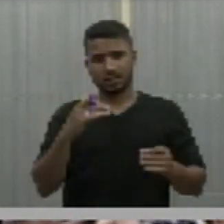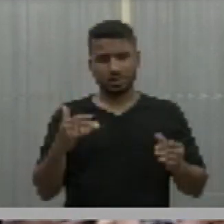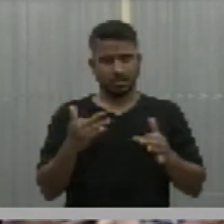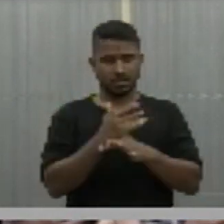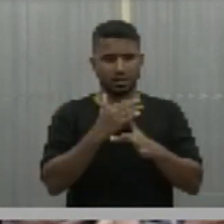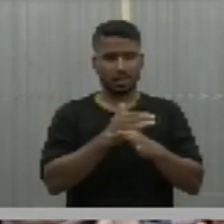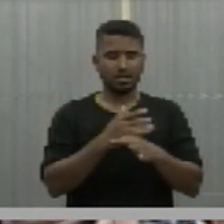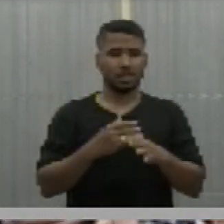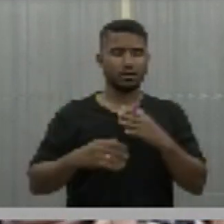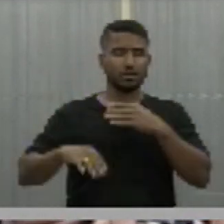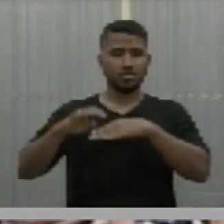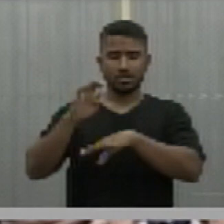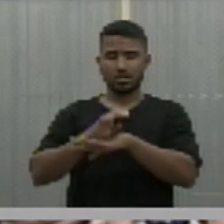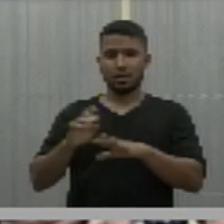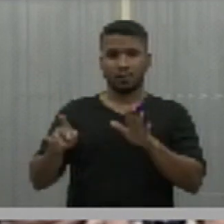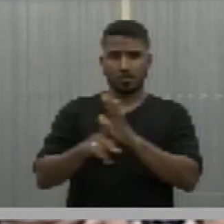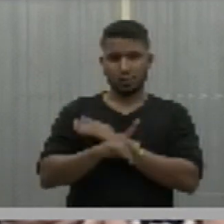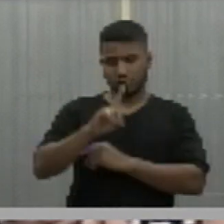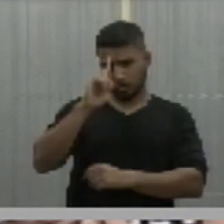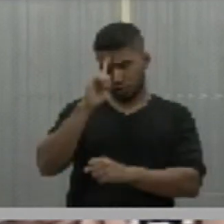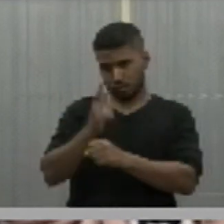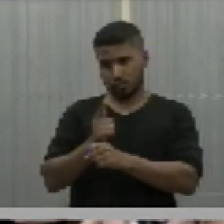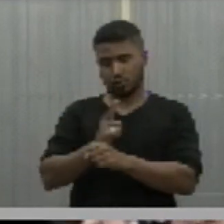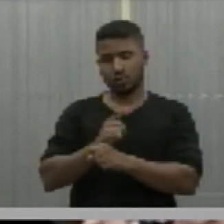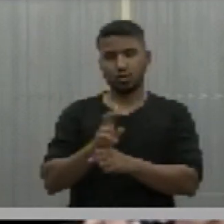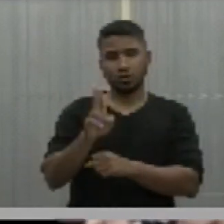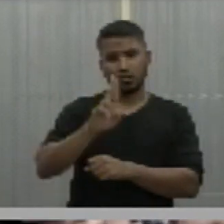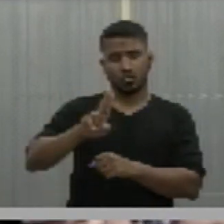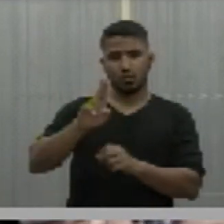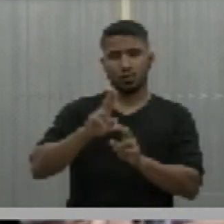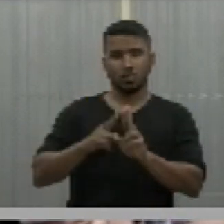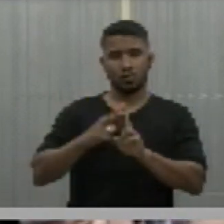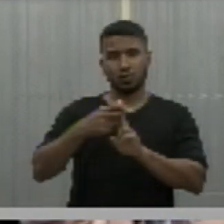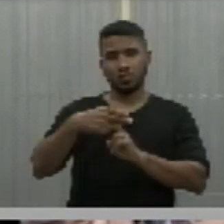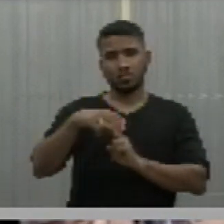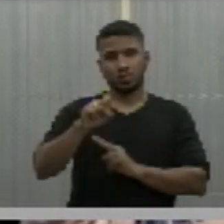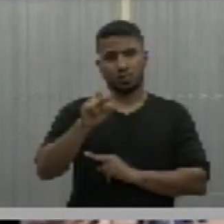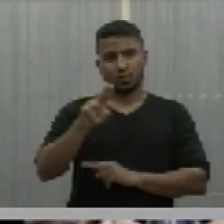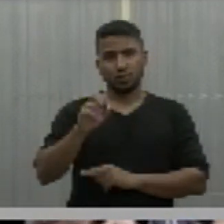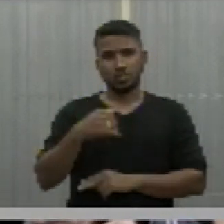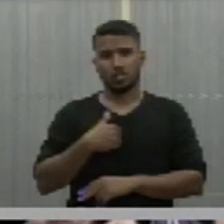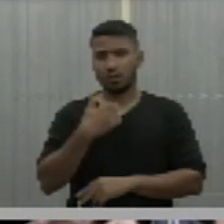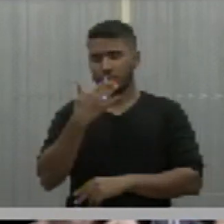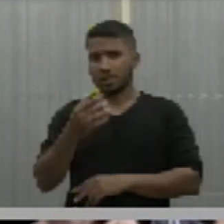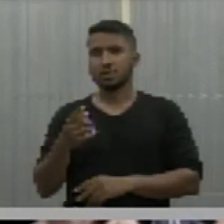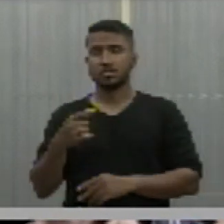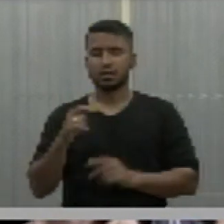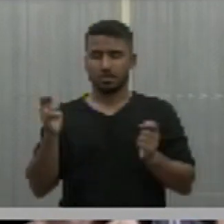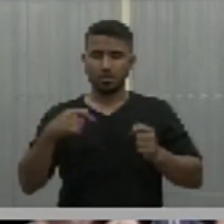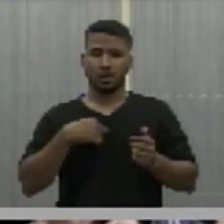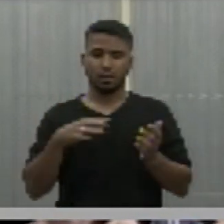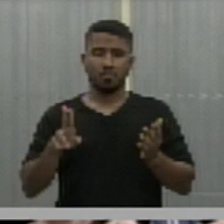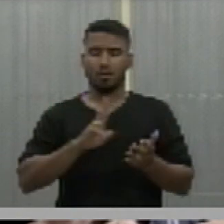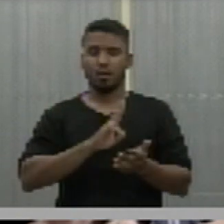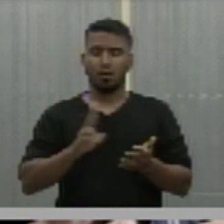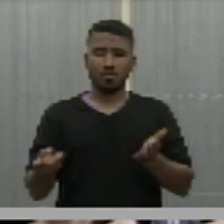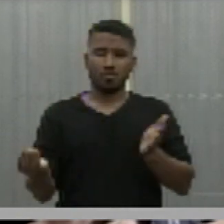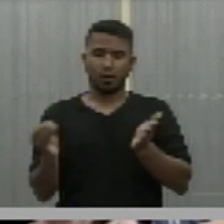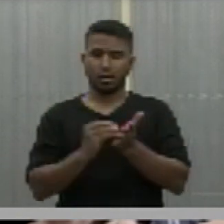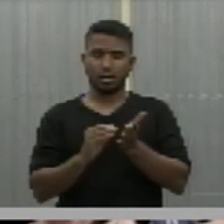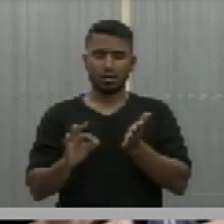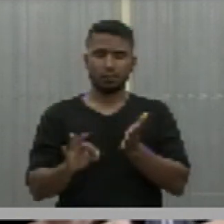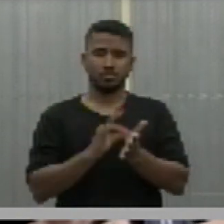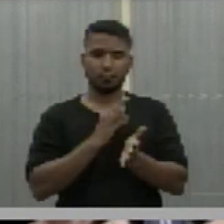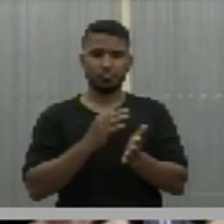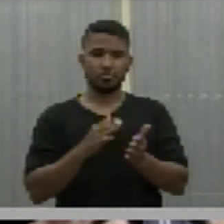próprios, autônomos, do sistema único de saúde. Então, por gentileza, a minha subscrição ao requerimento do ilustre